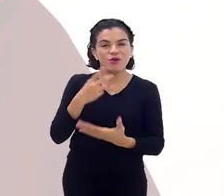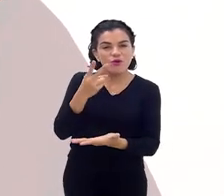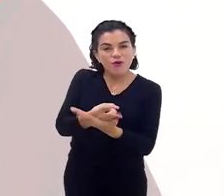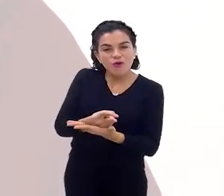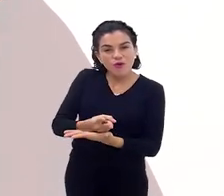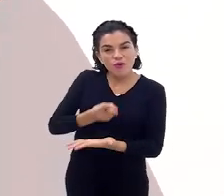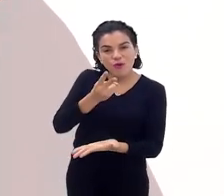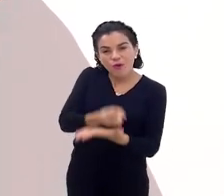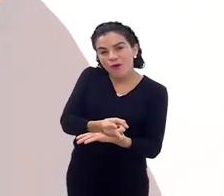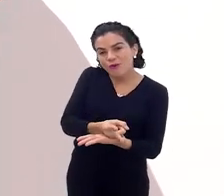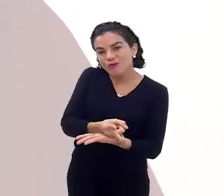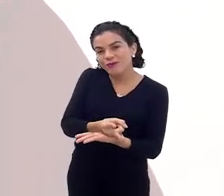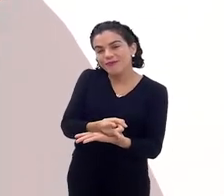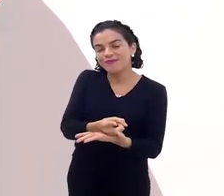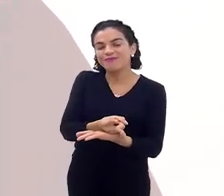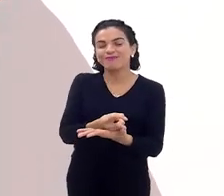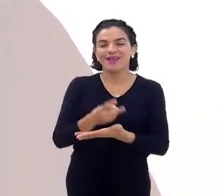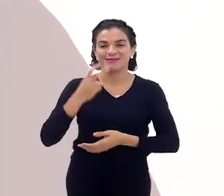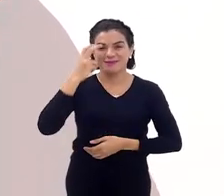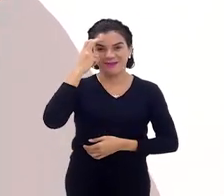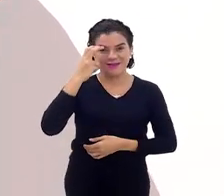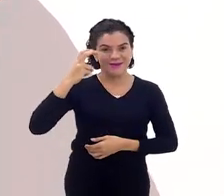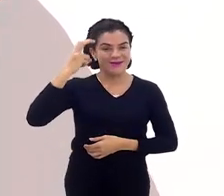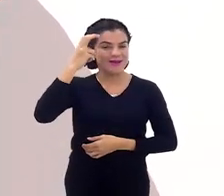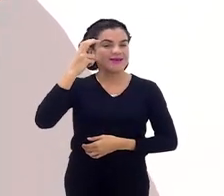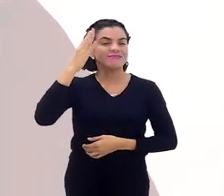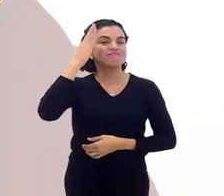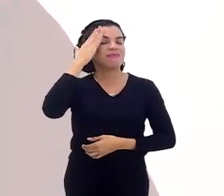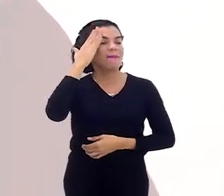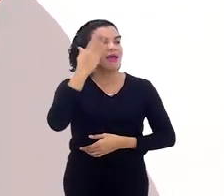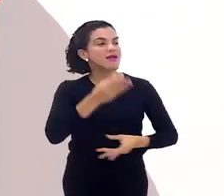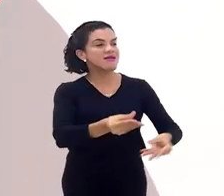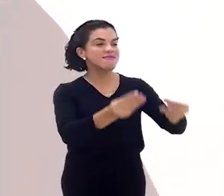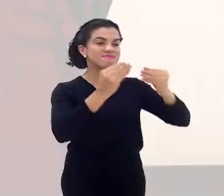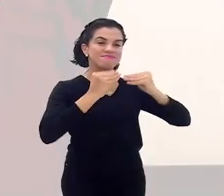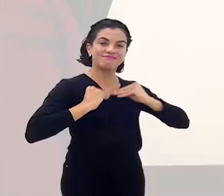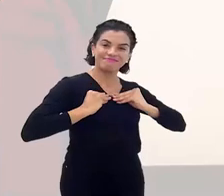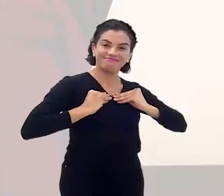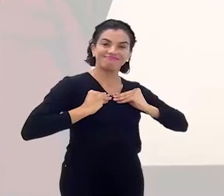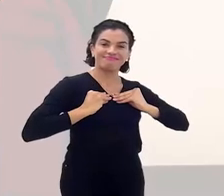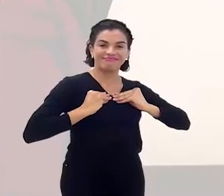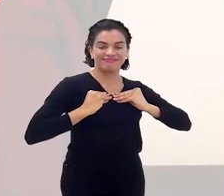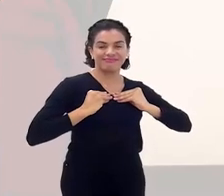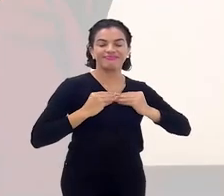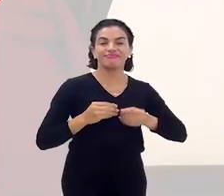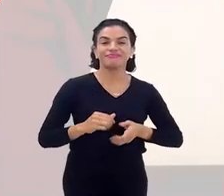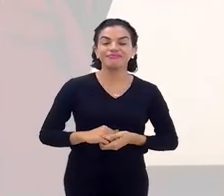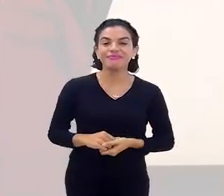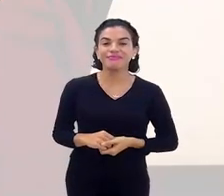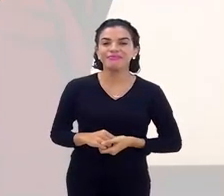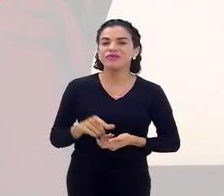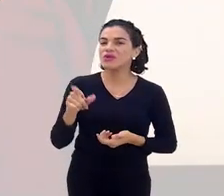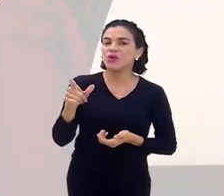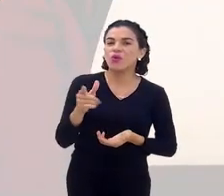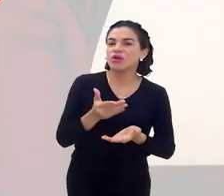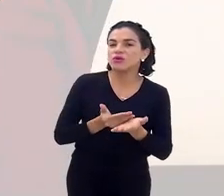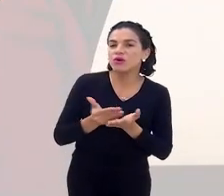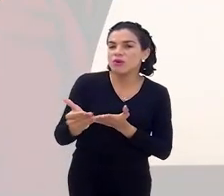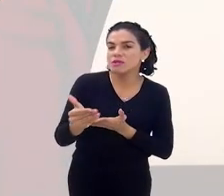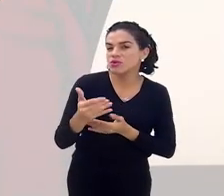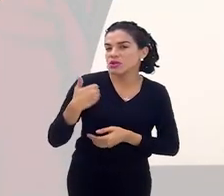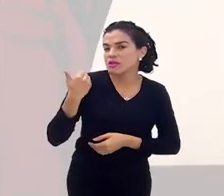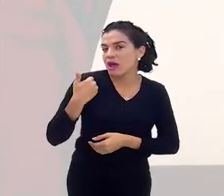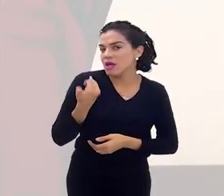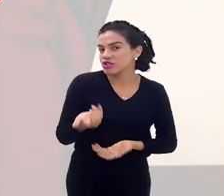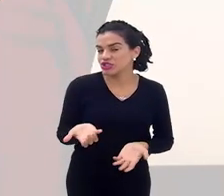sólidos os votos também, né? Imagino. Saber de que foi receber o dele, assim, né? Desde quando você é monge? Desde que idade?